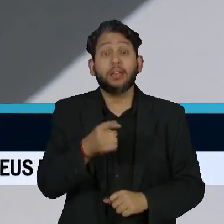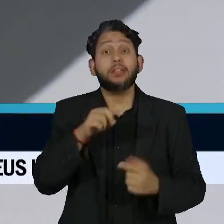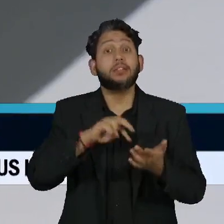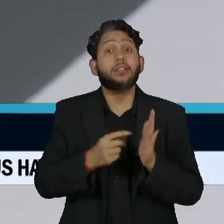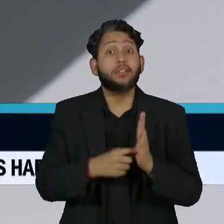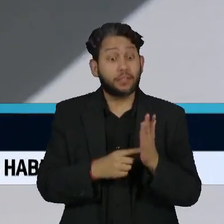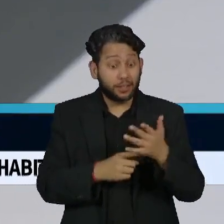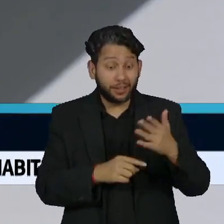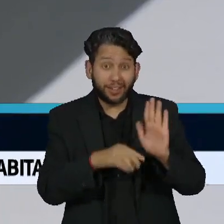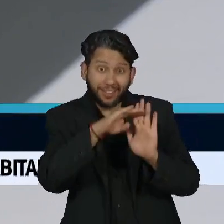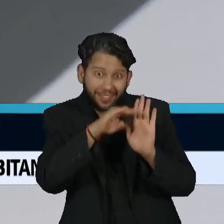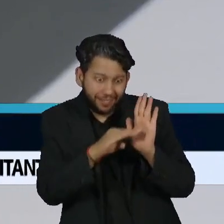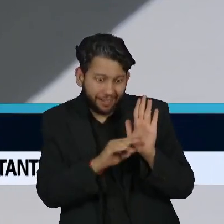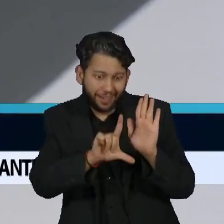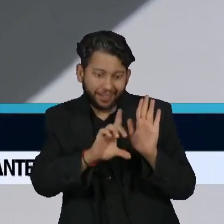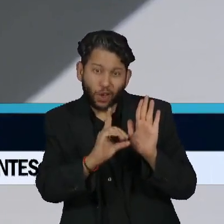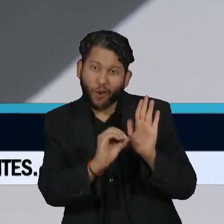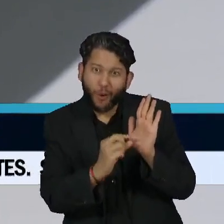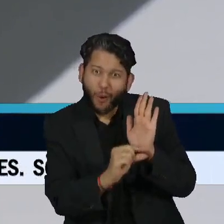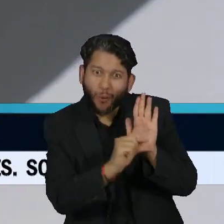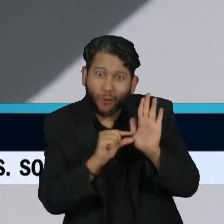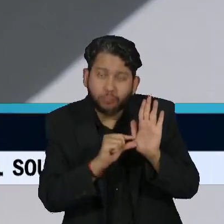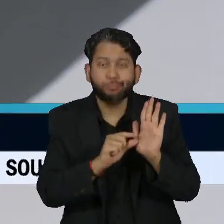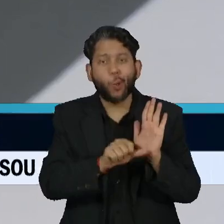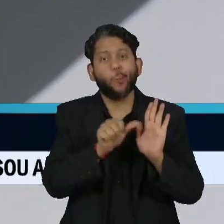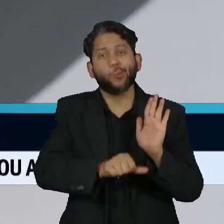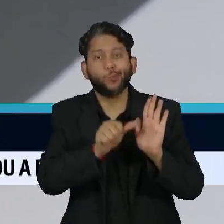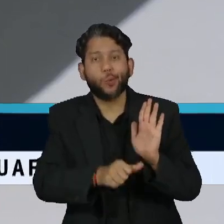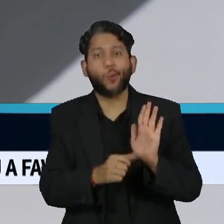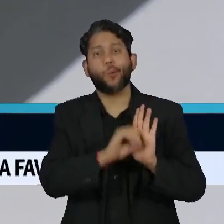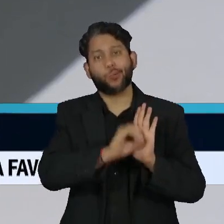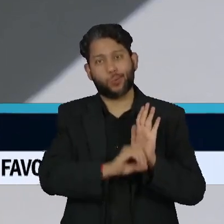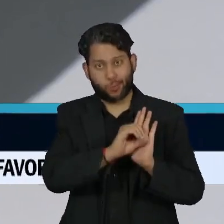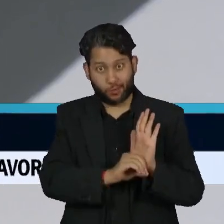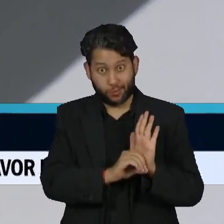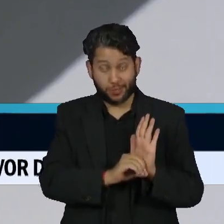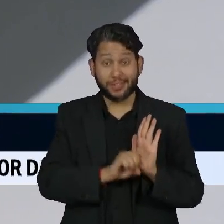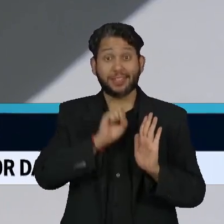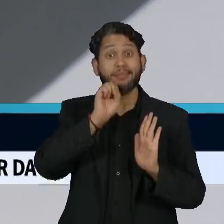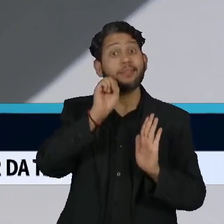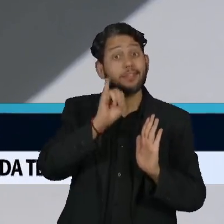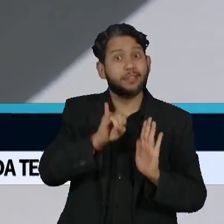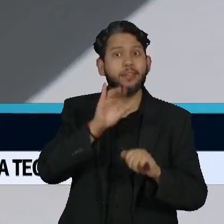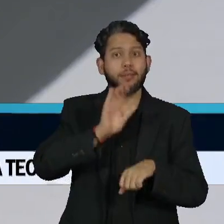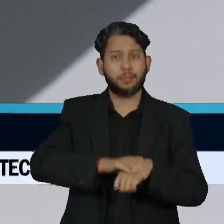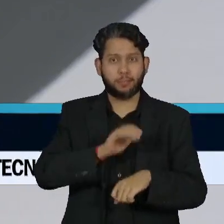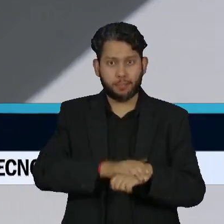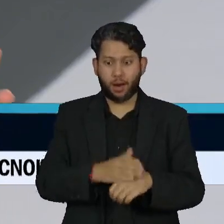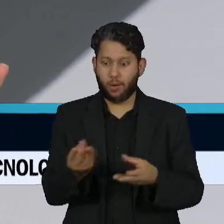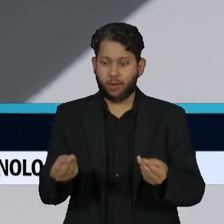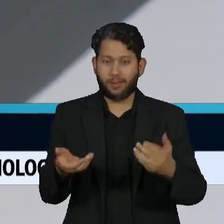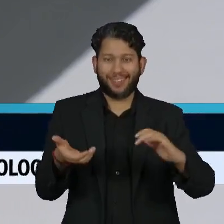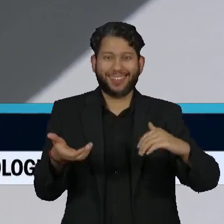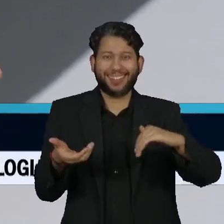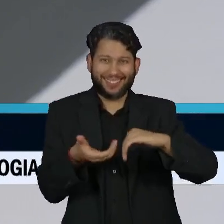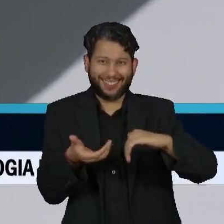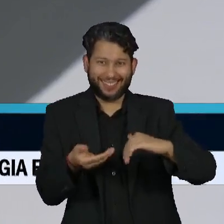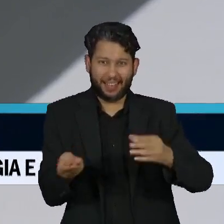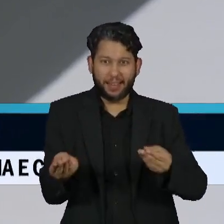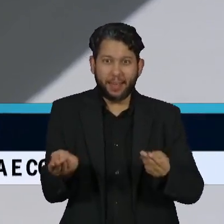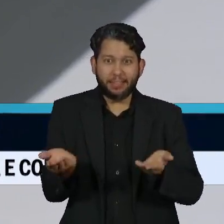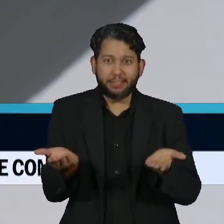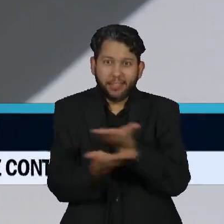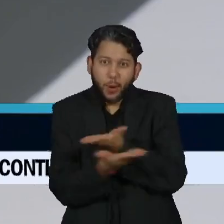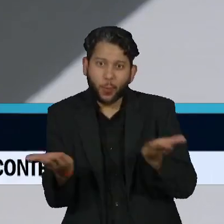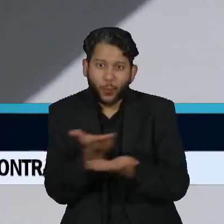rubricas da LDO e do próprio orçamento. Uma vez passado esse projeto, que eu acho que vai ser rápido, é